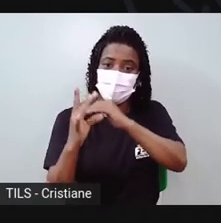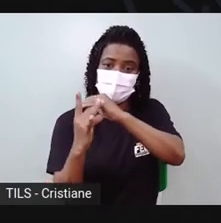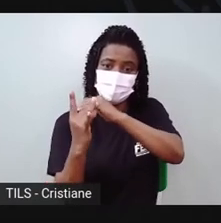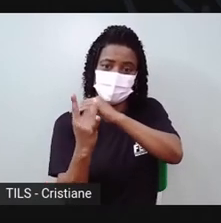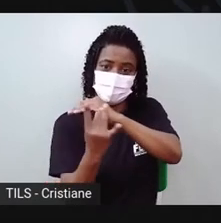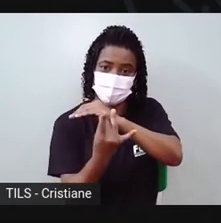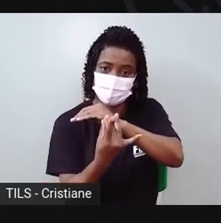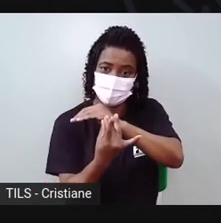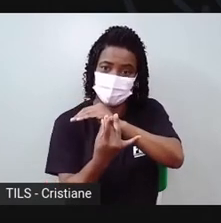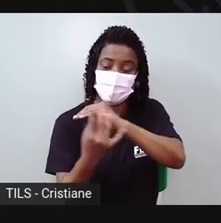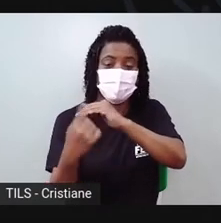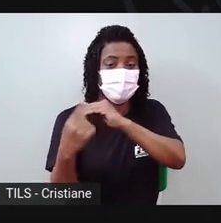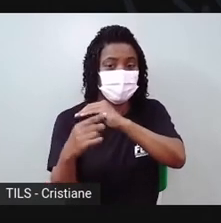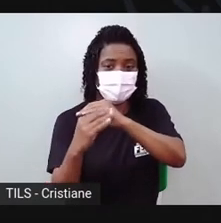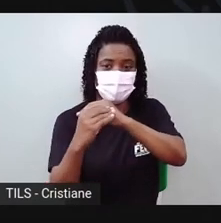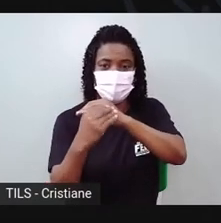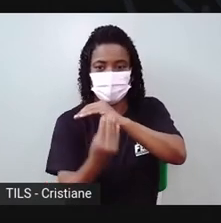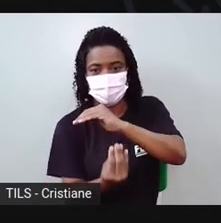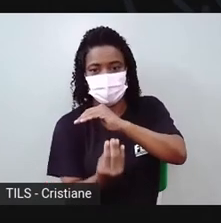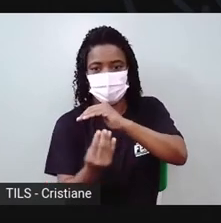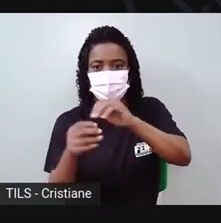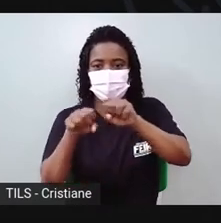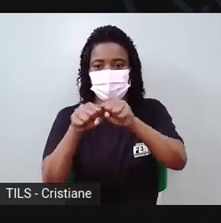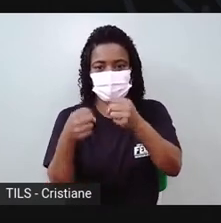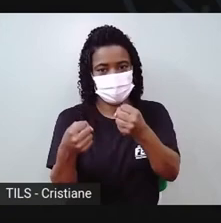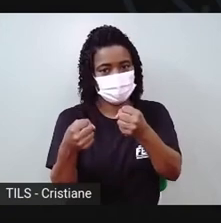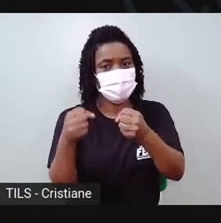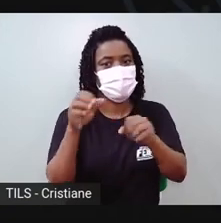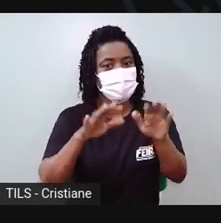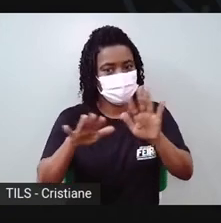pronto. Está aqui a nossa tartaruguinha, a cabecinha.